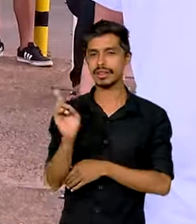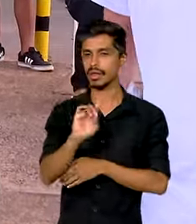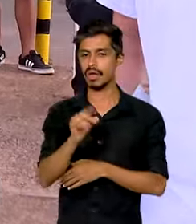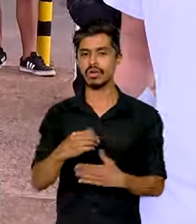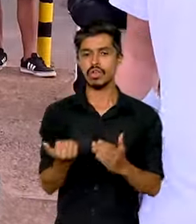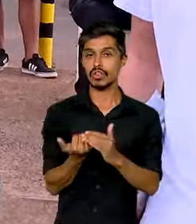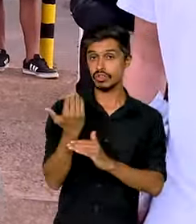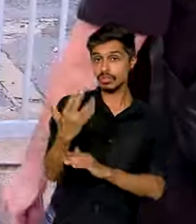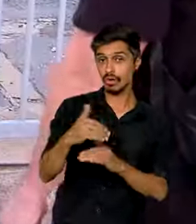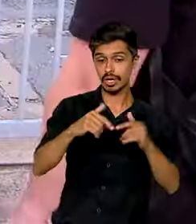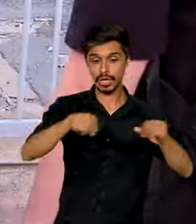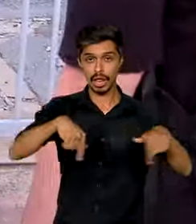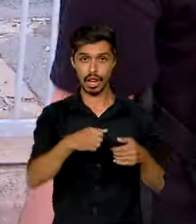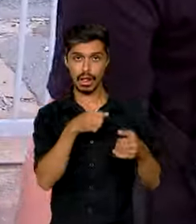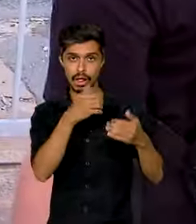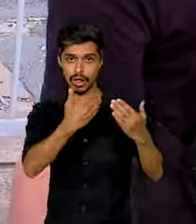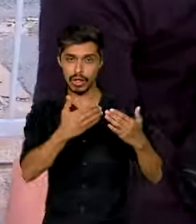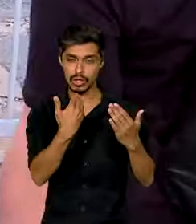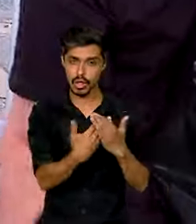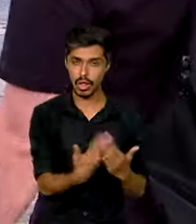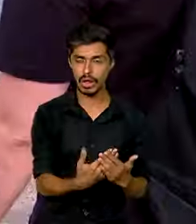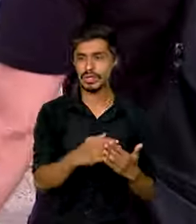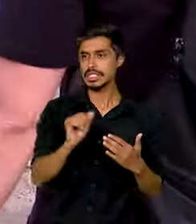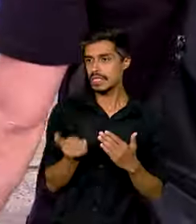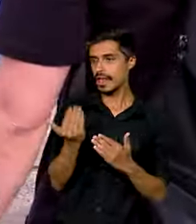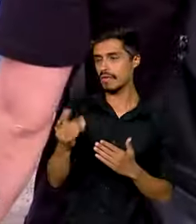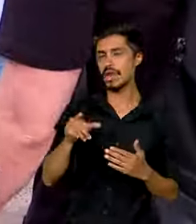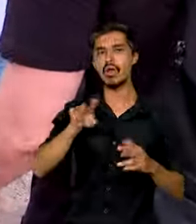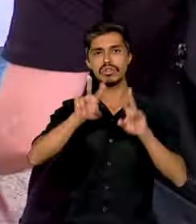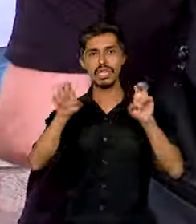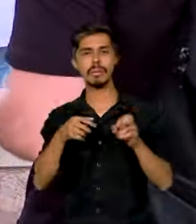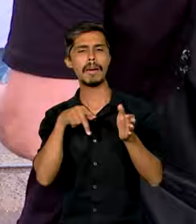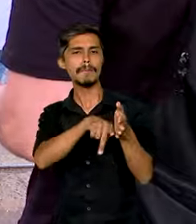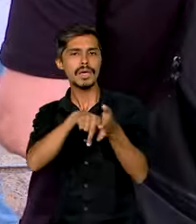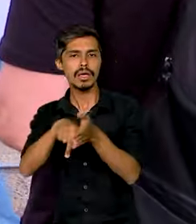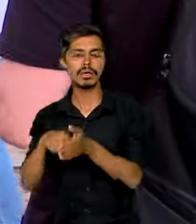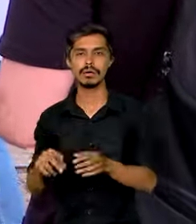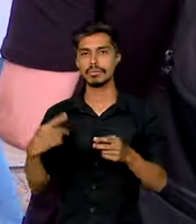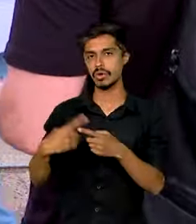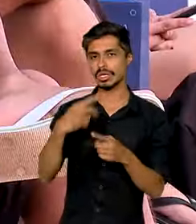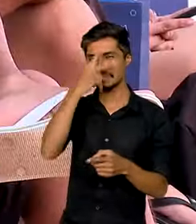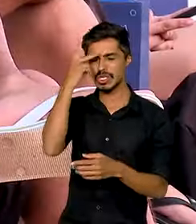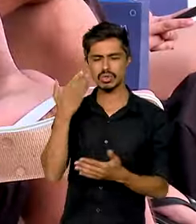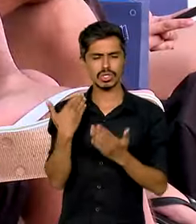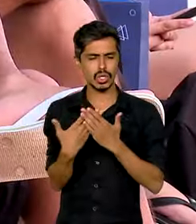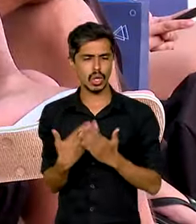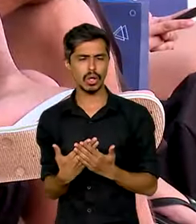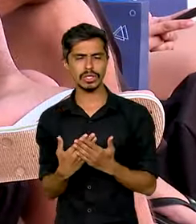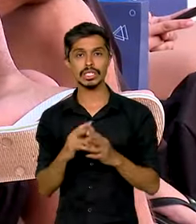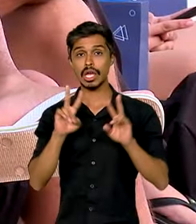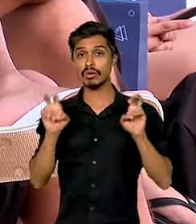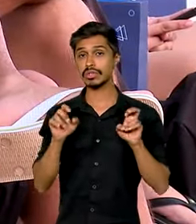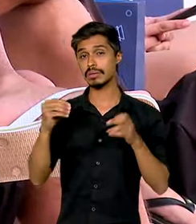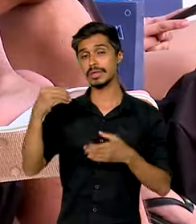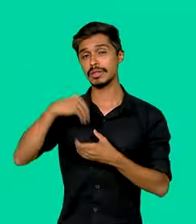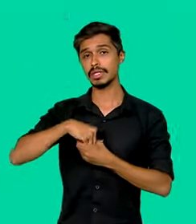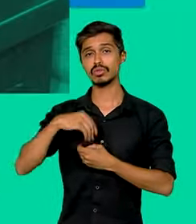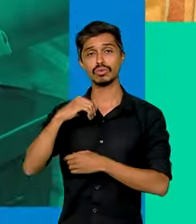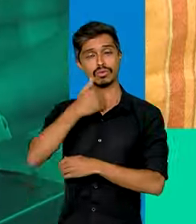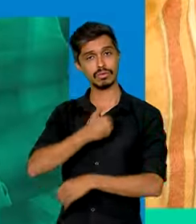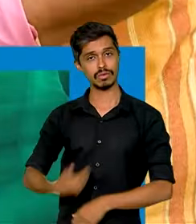fora da sala de aula, o tema é objeto de pesquisa por parte de estudiosos e assunto no governo.